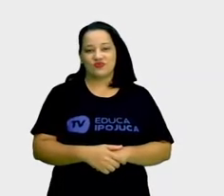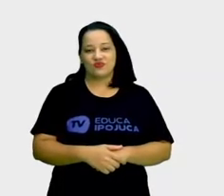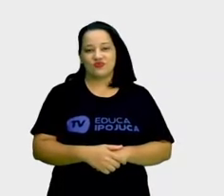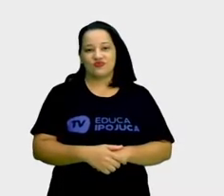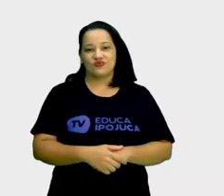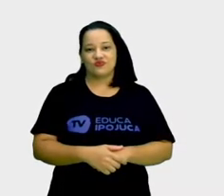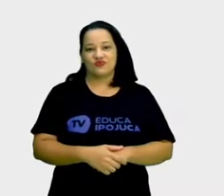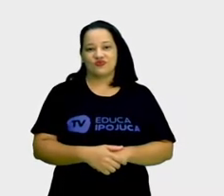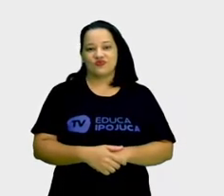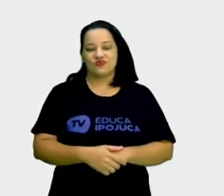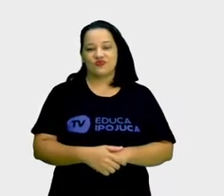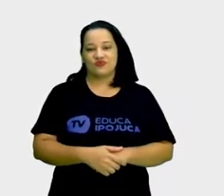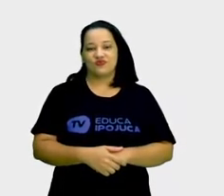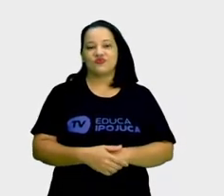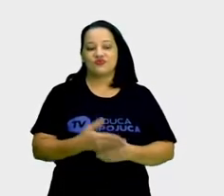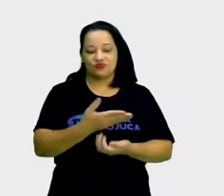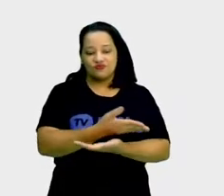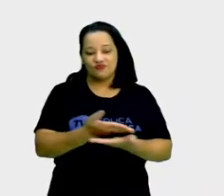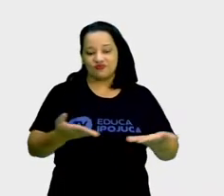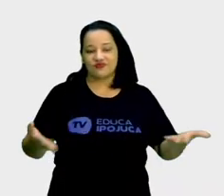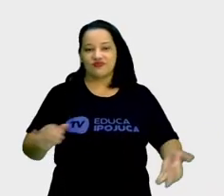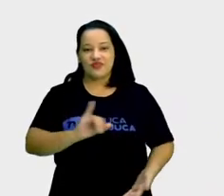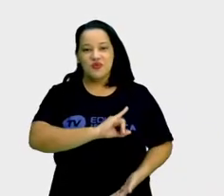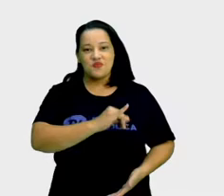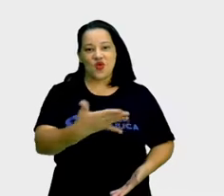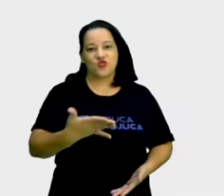Essa é a minha Ipojuca, querida.